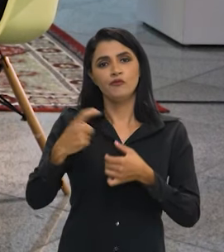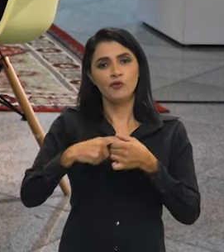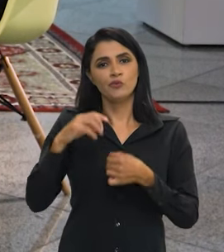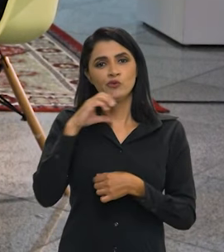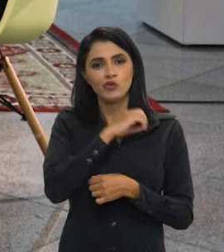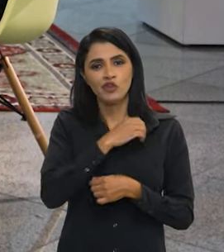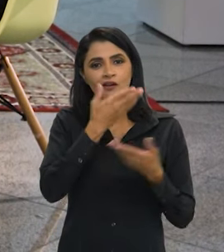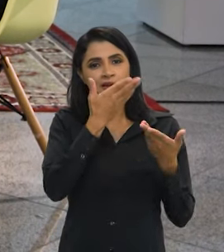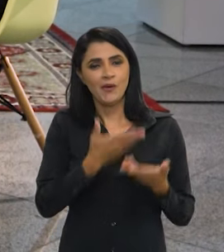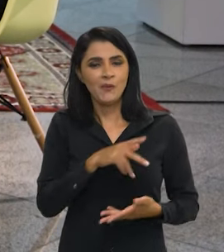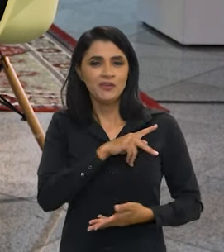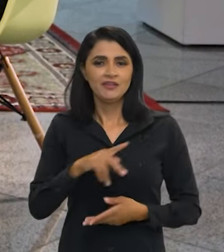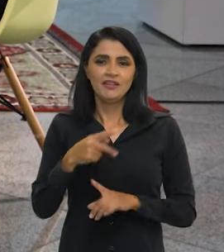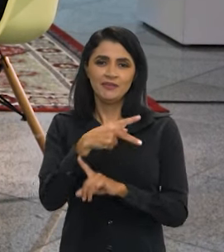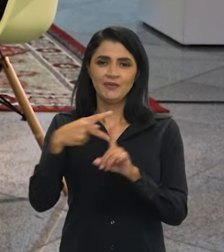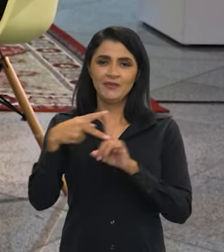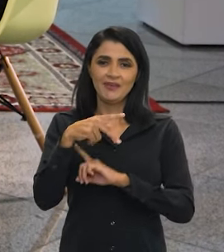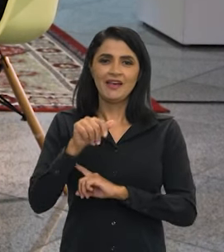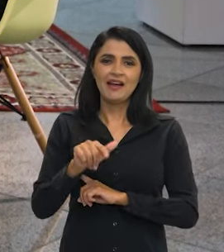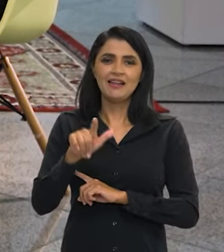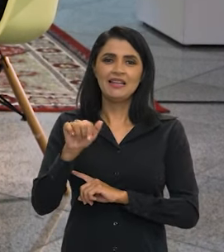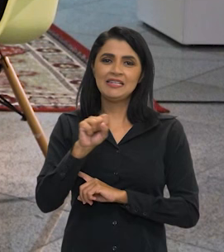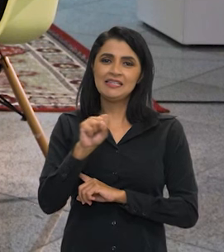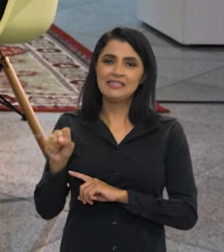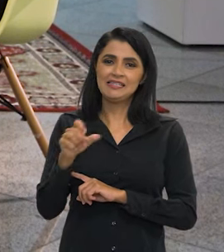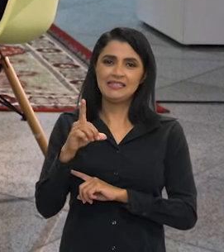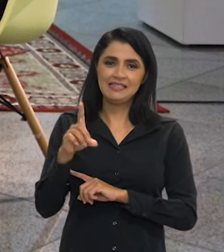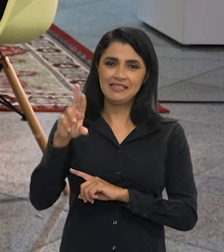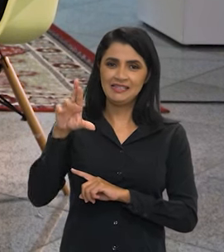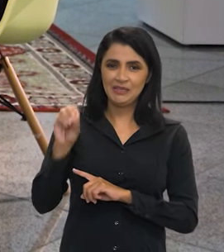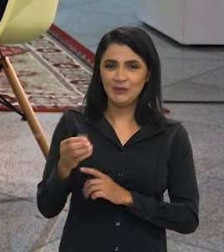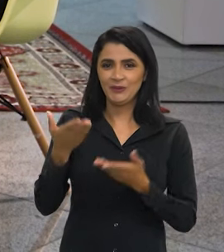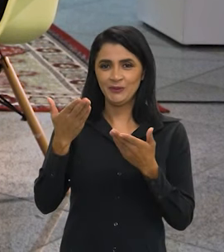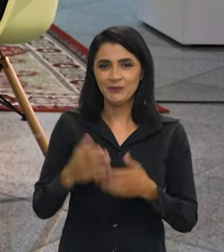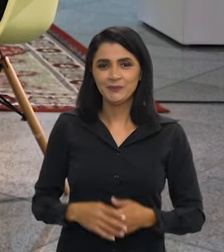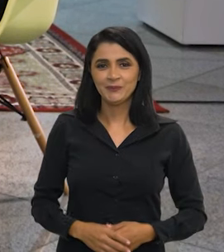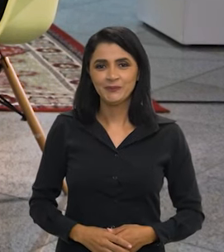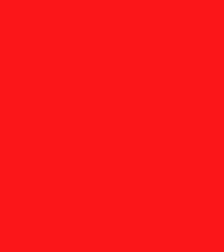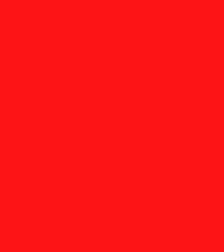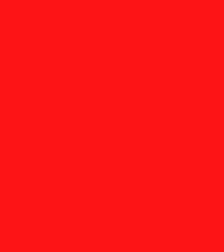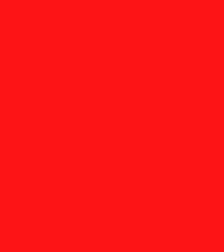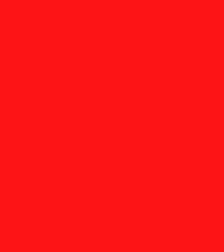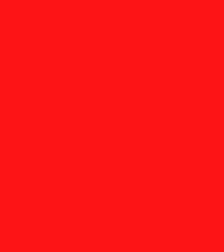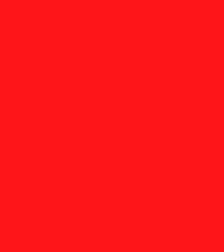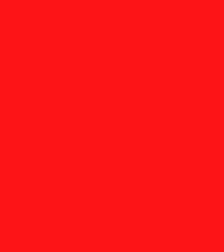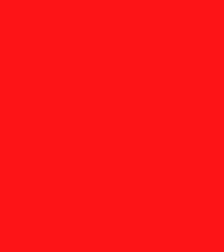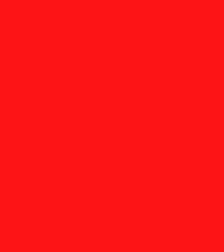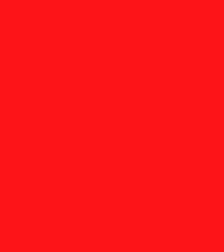intervalo e voltamos já com o presidente do INSS, Alessandro Stefanuto, aqui no Brasil em Pauta.